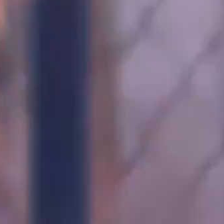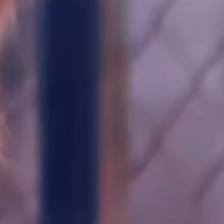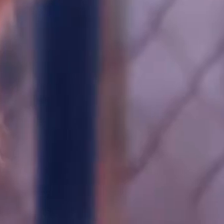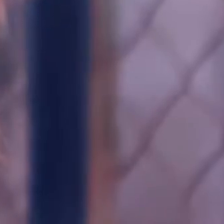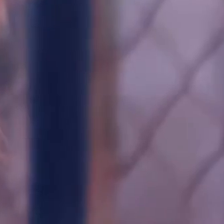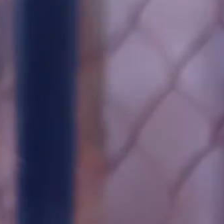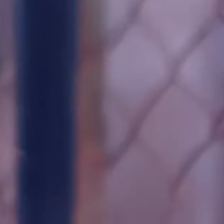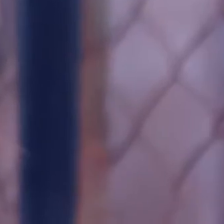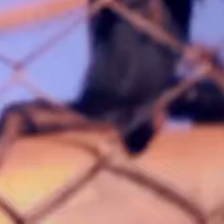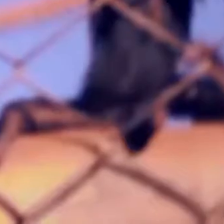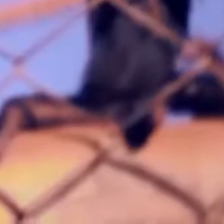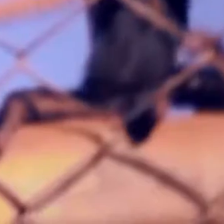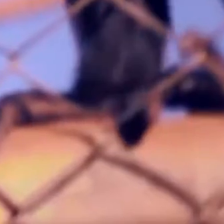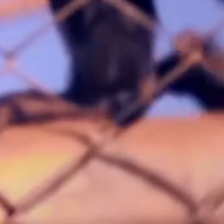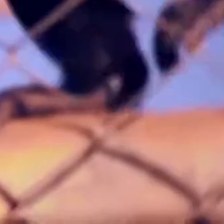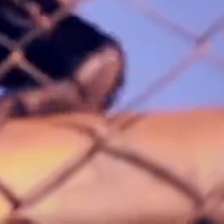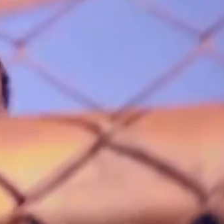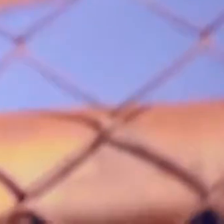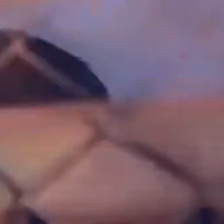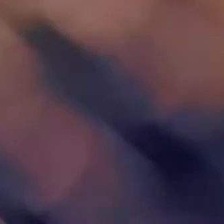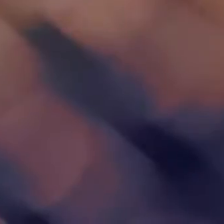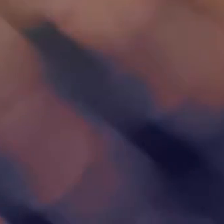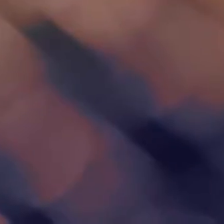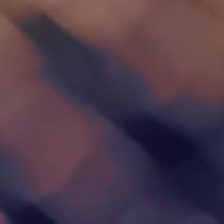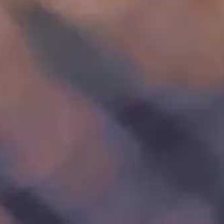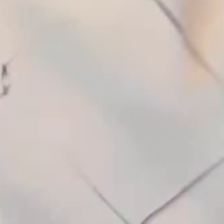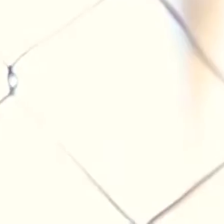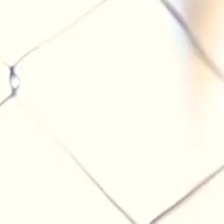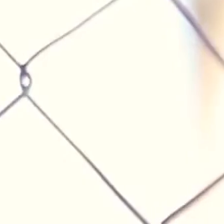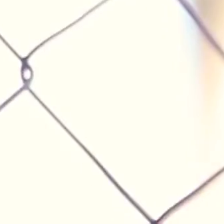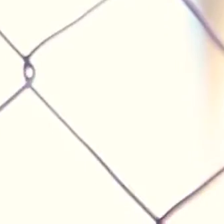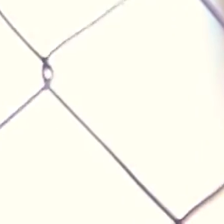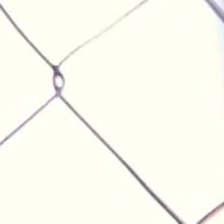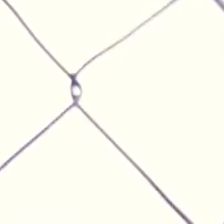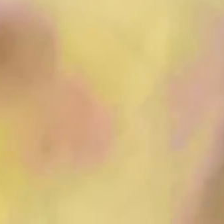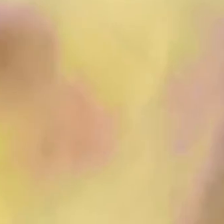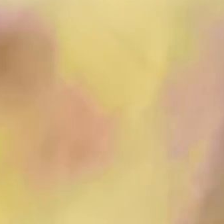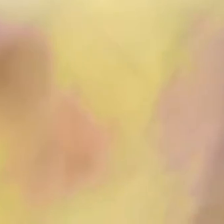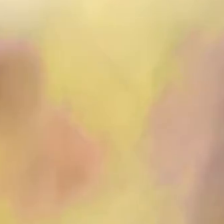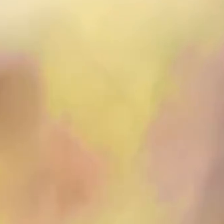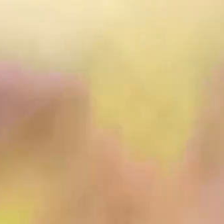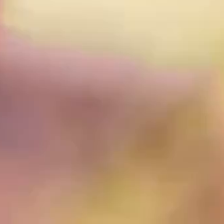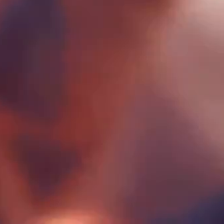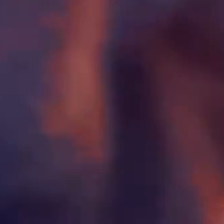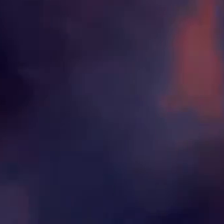liberdade, aqui eles reencontraram um pouco de suas raízes.